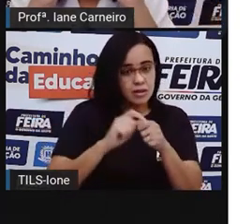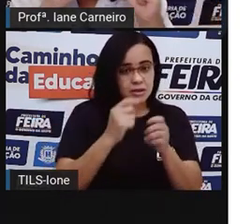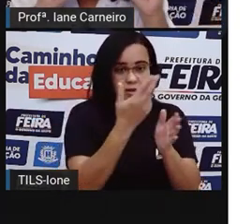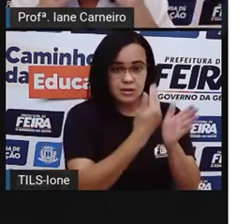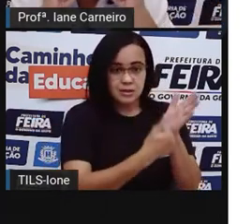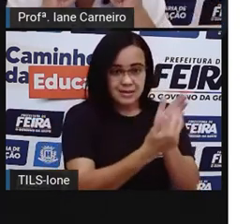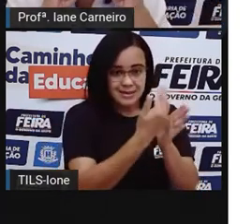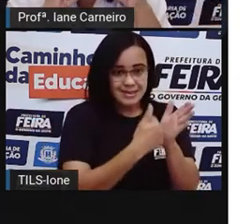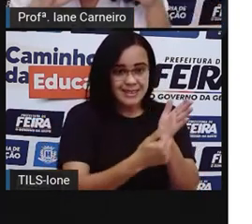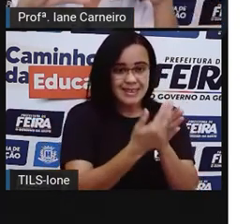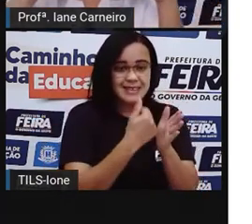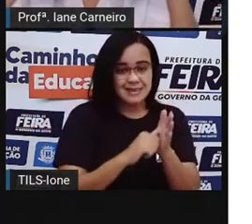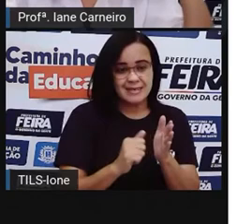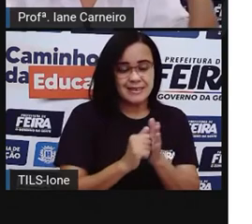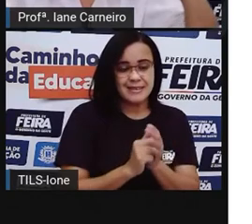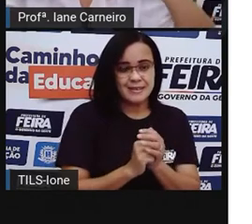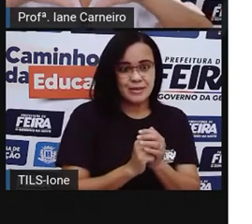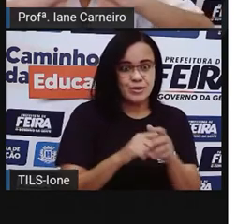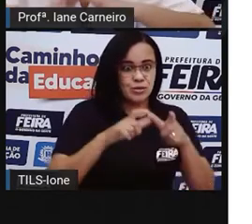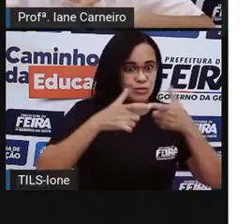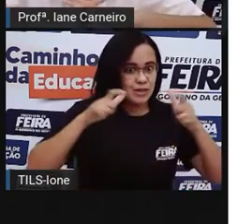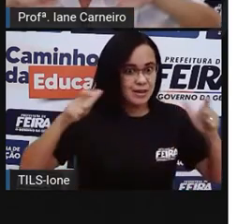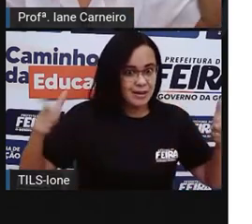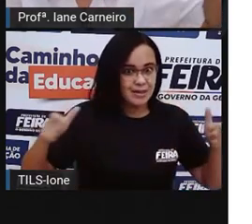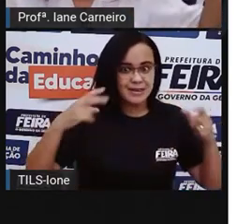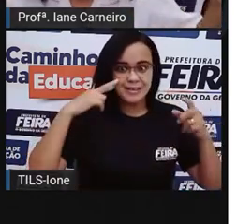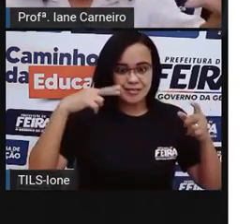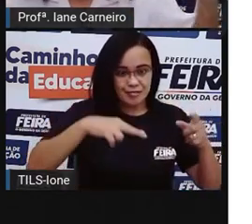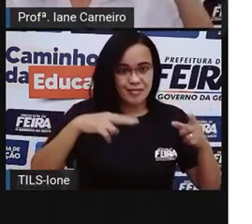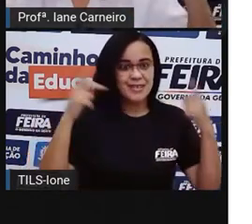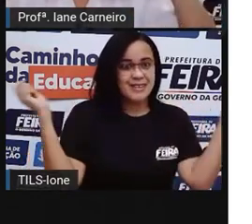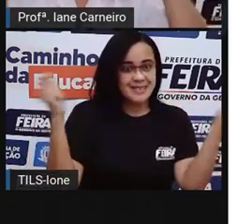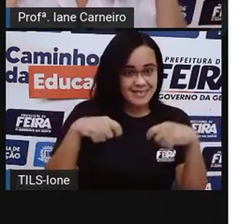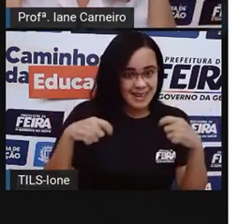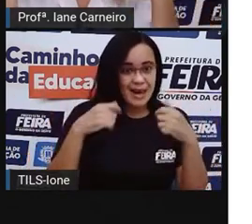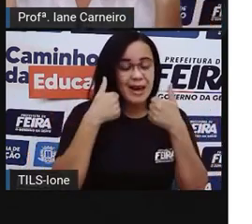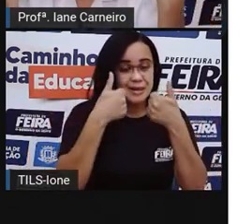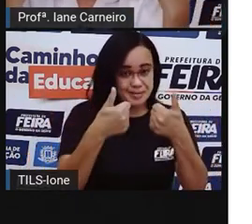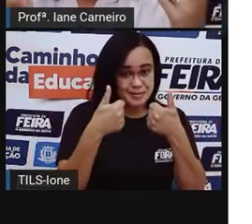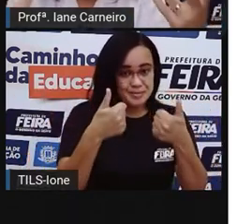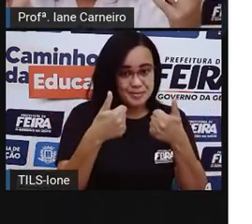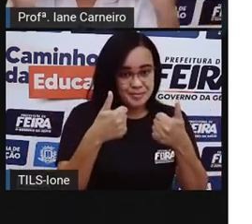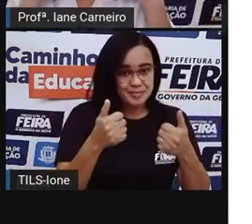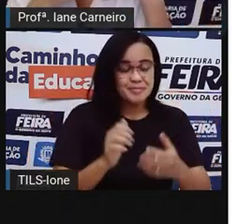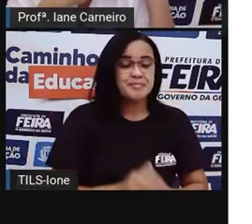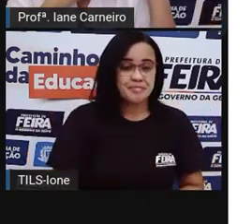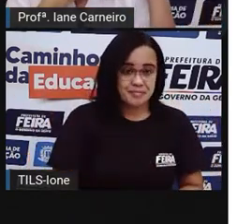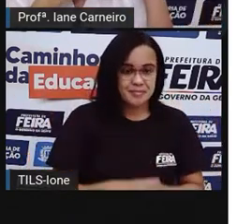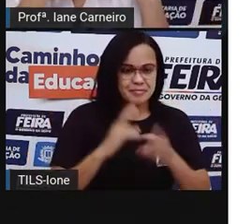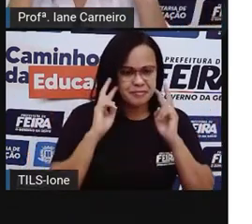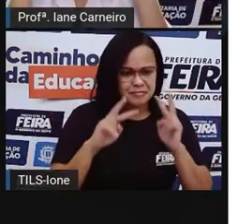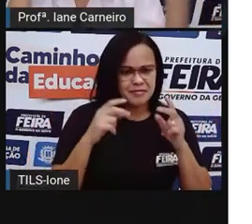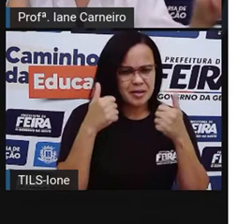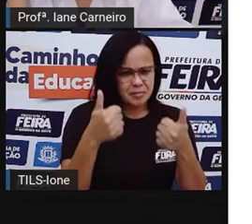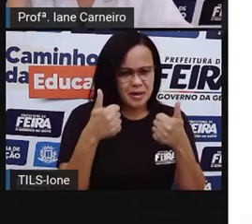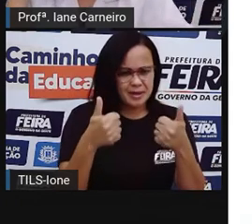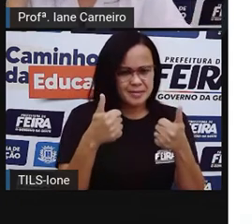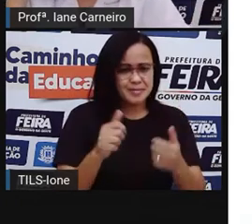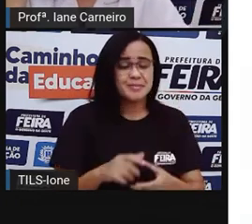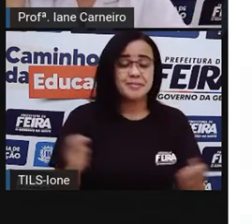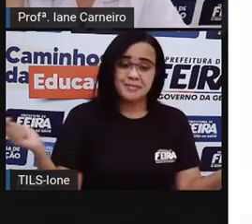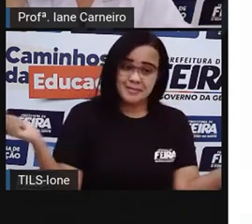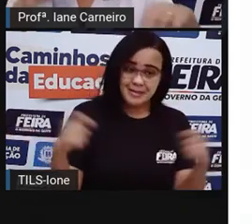com detalhes pequenos, não. Quanto mais detalhes maiores o seu desenho tiver, melhor, né? E aí, você vai